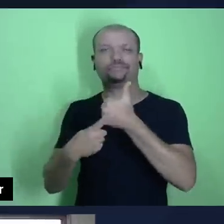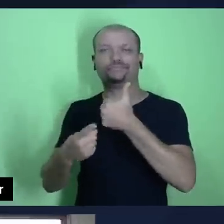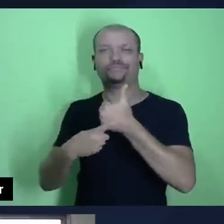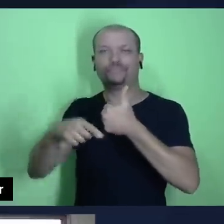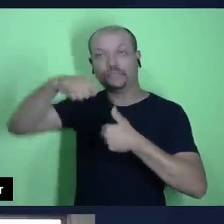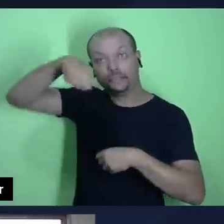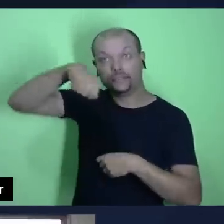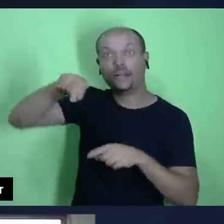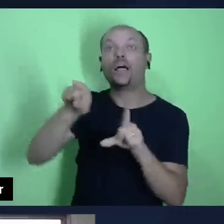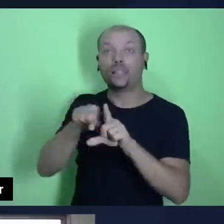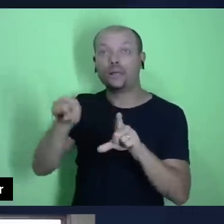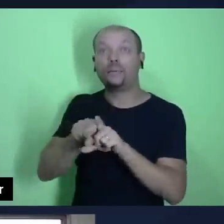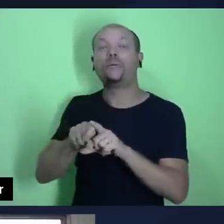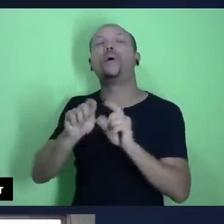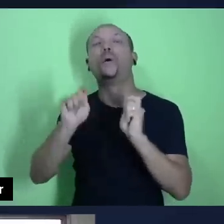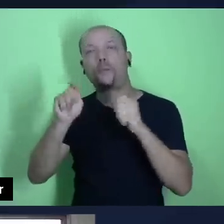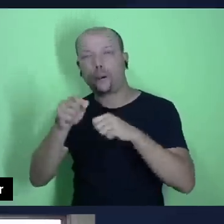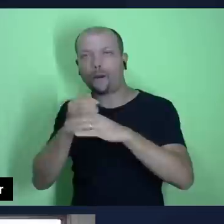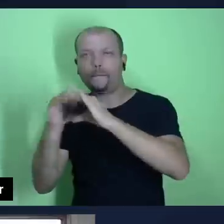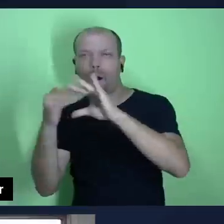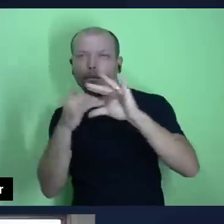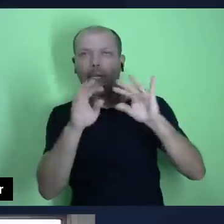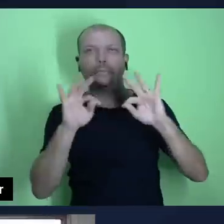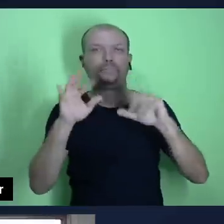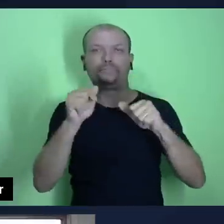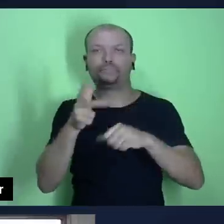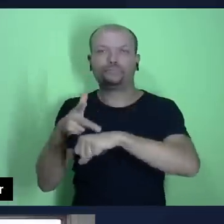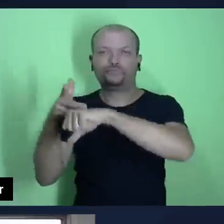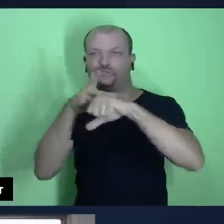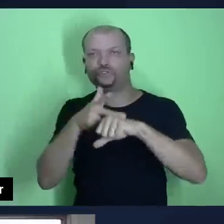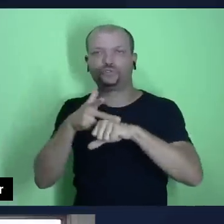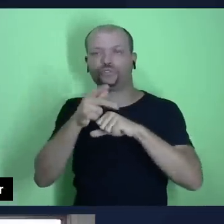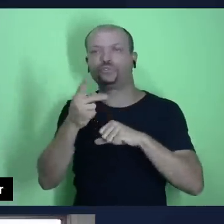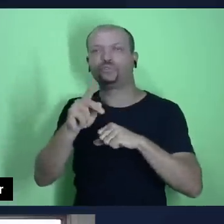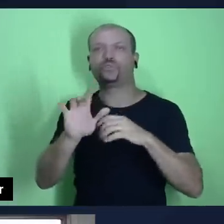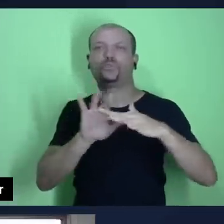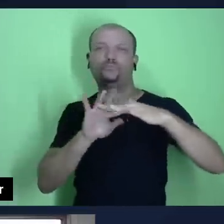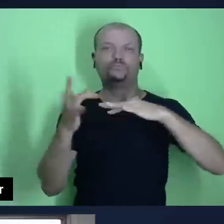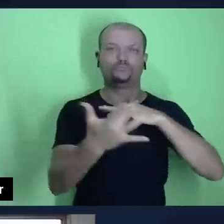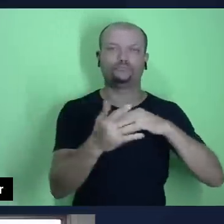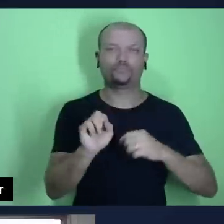notificações, compartilhe os nossos links nas suas redes sociais, tudo bem?